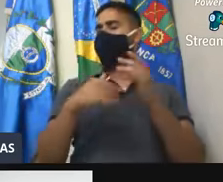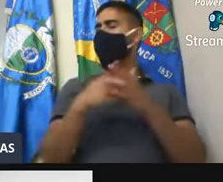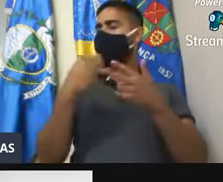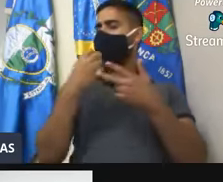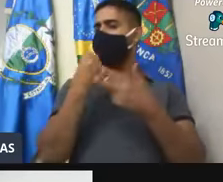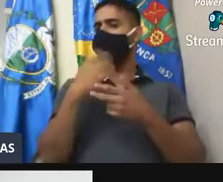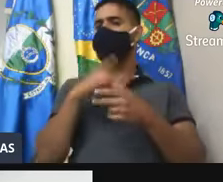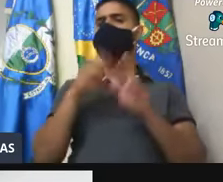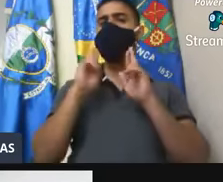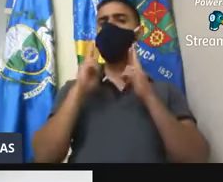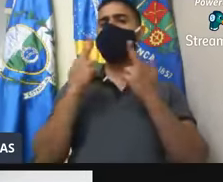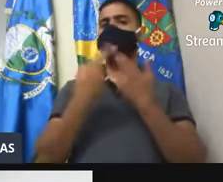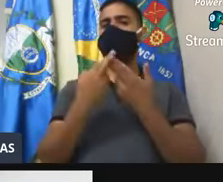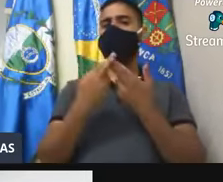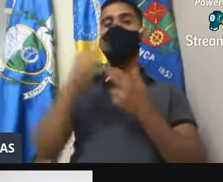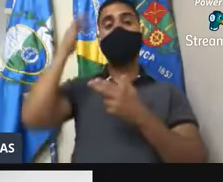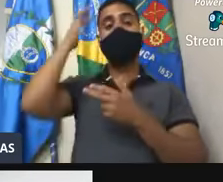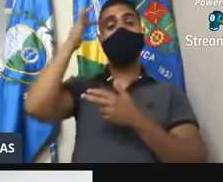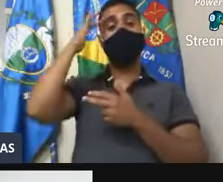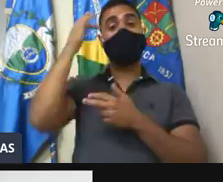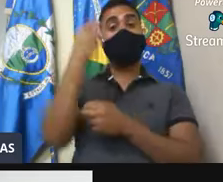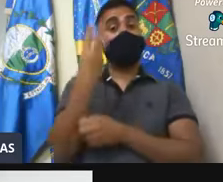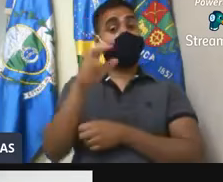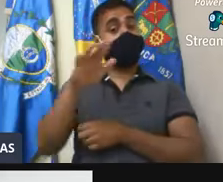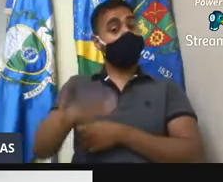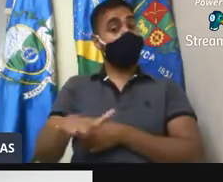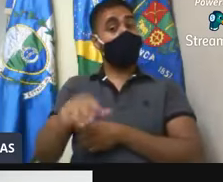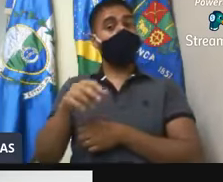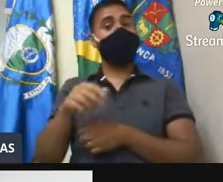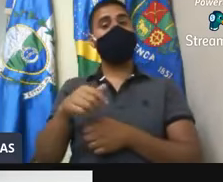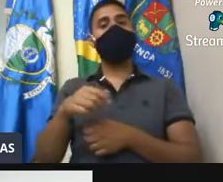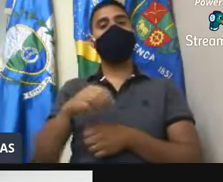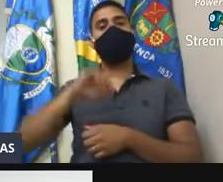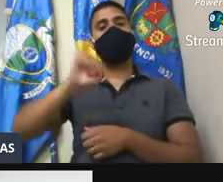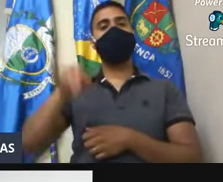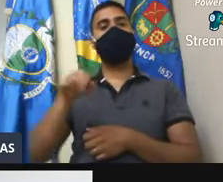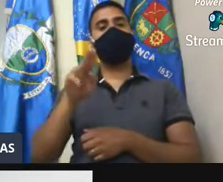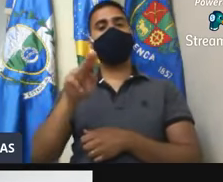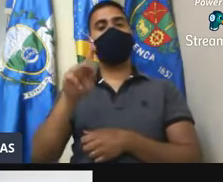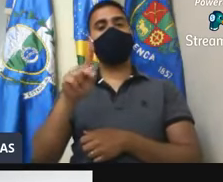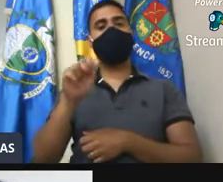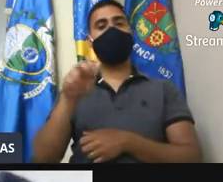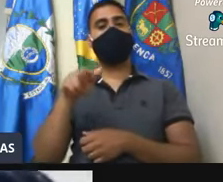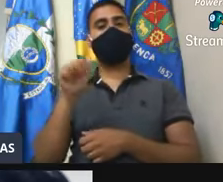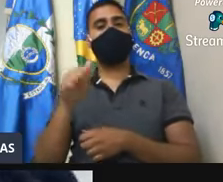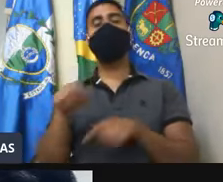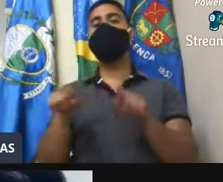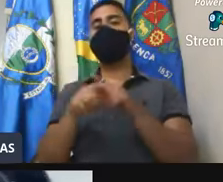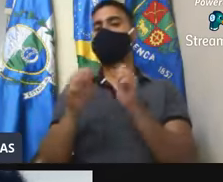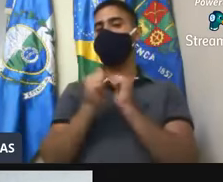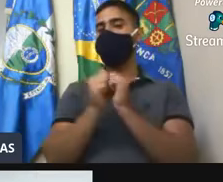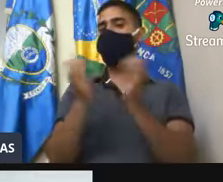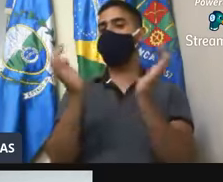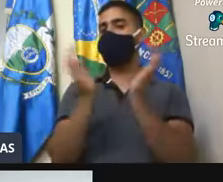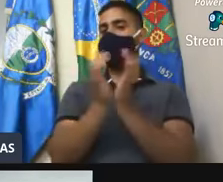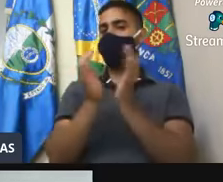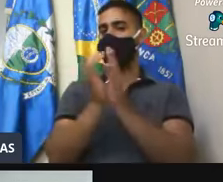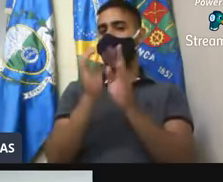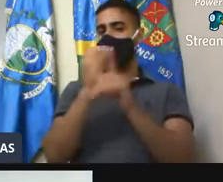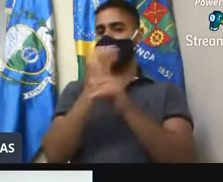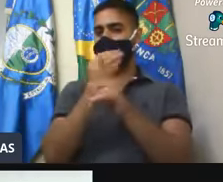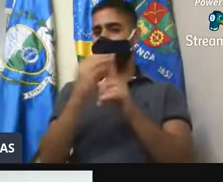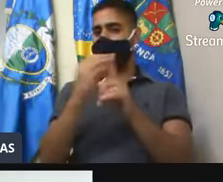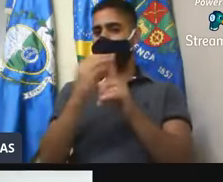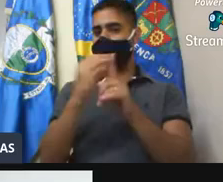do IFAM, às 15 horas, em Barão de Juparaná, junto com a Associação, logicamente, cultural, na pessoa da Sônia